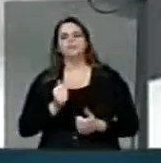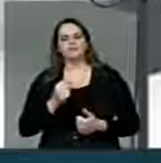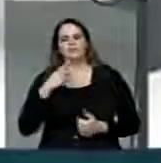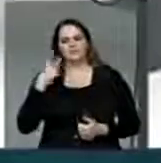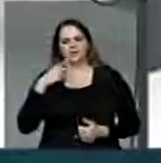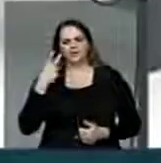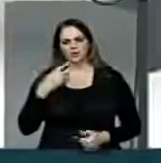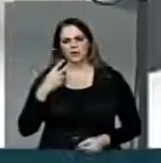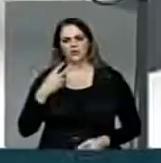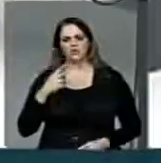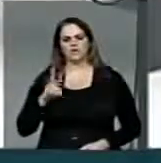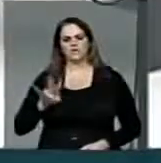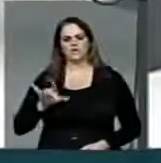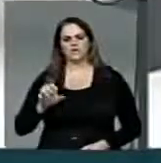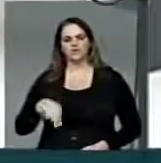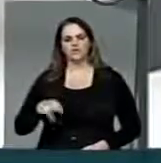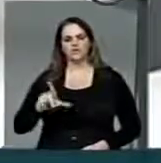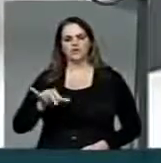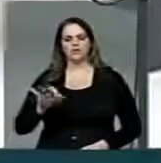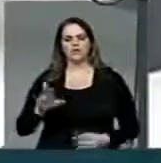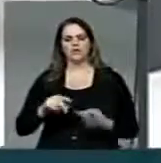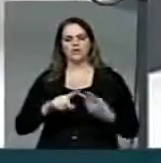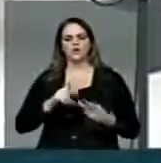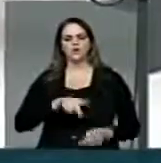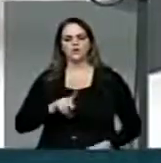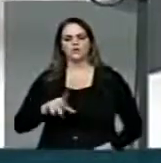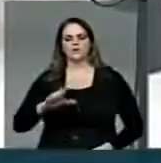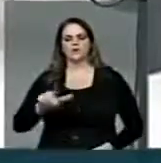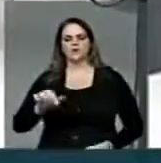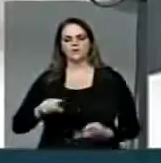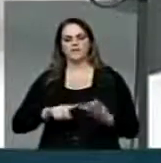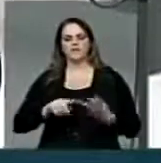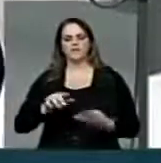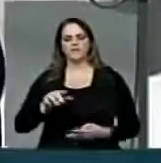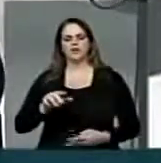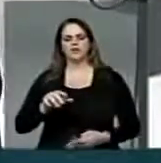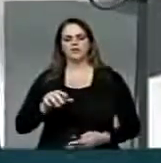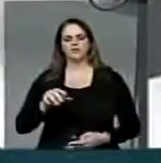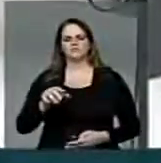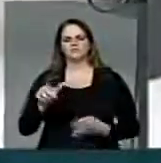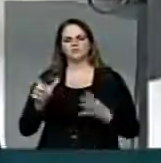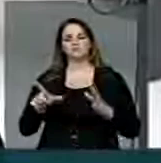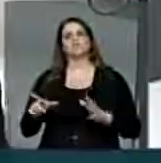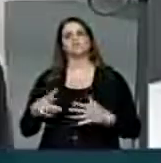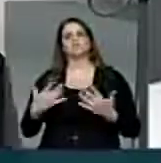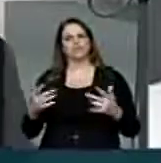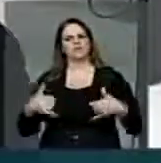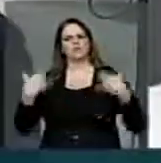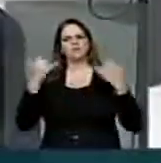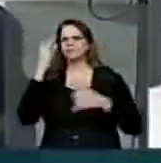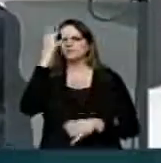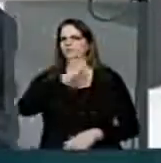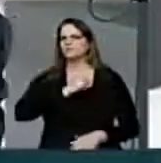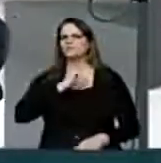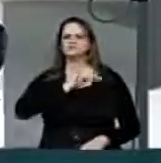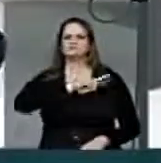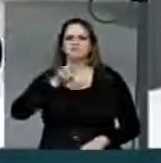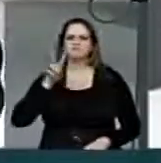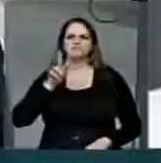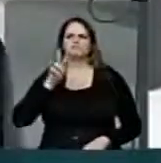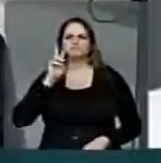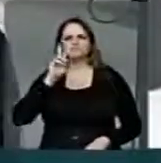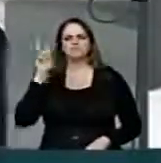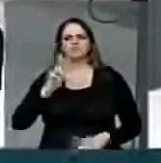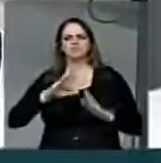vereadores Wilson Leiteiro, professor Calef, Beto Enfermeira e Brás. Uma festa bonita, onde as escolas